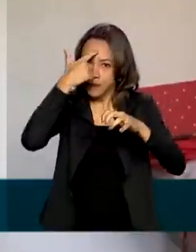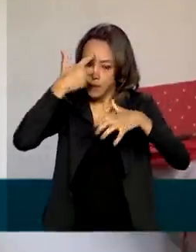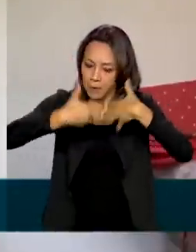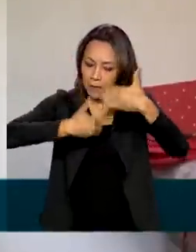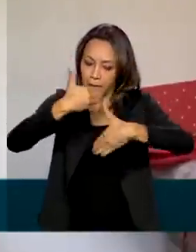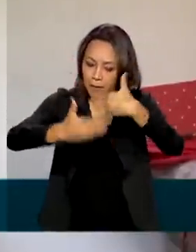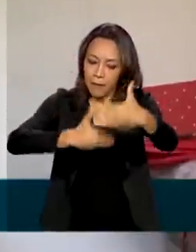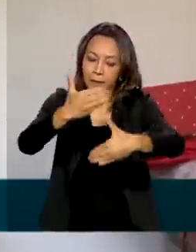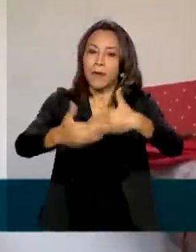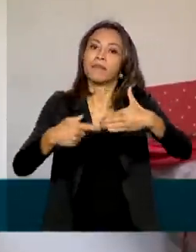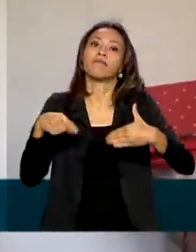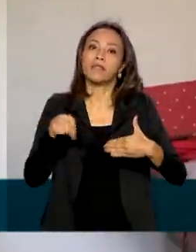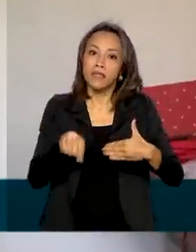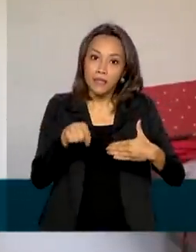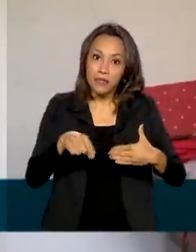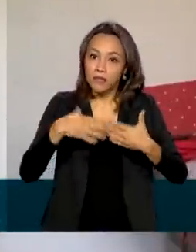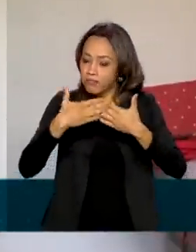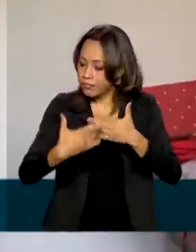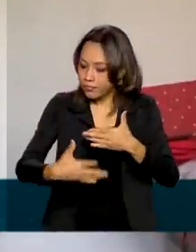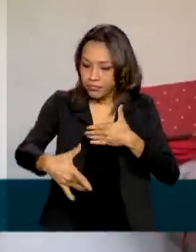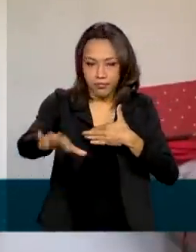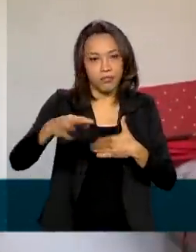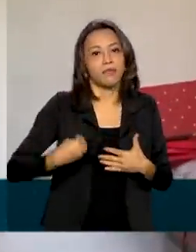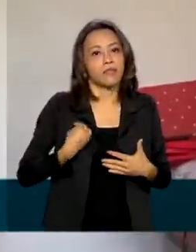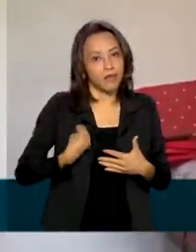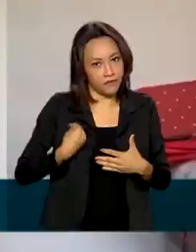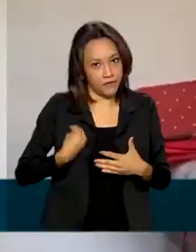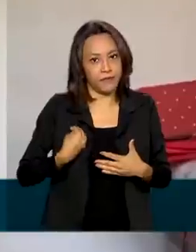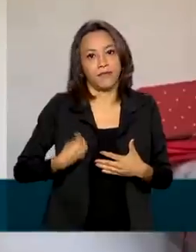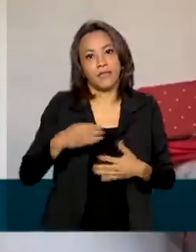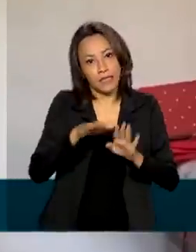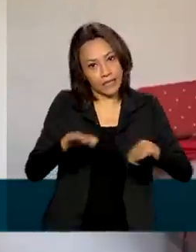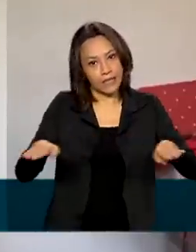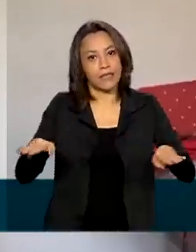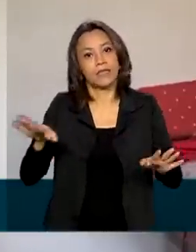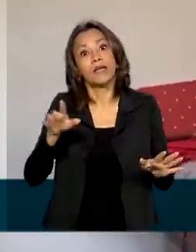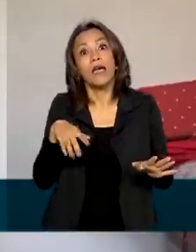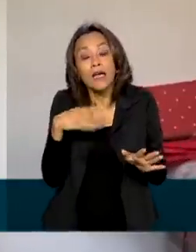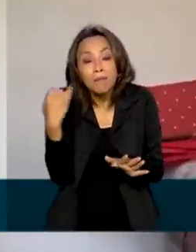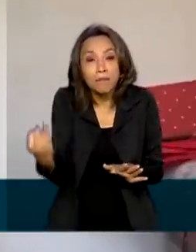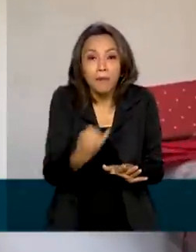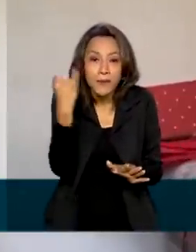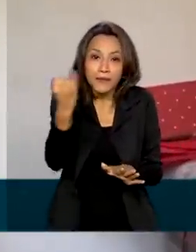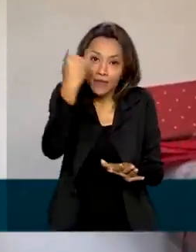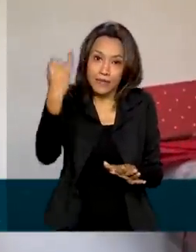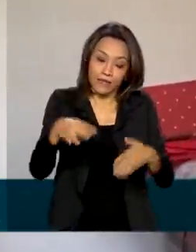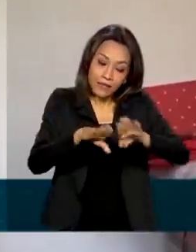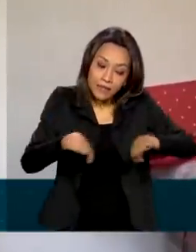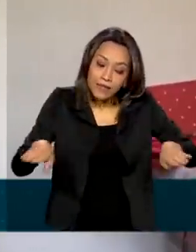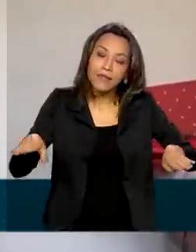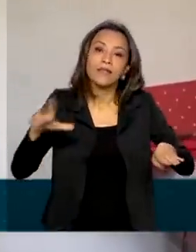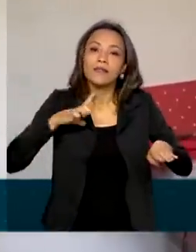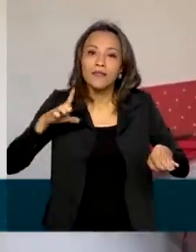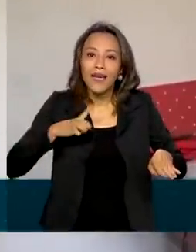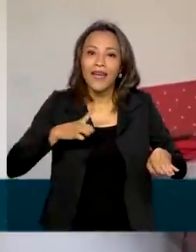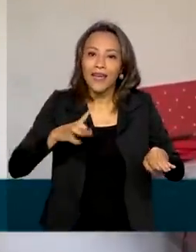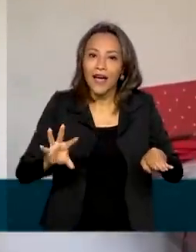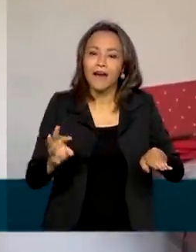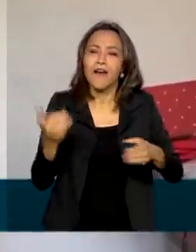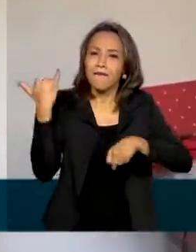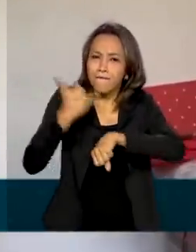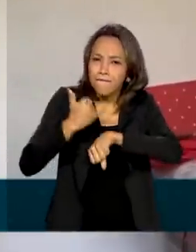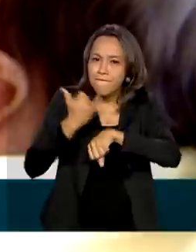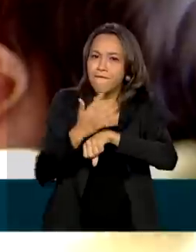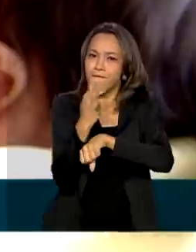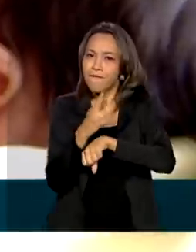infância e durante toda a vida da criança. Então é muito importante que a criança receba a suplementação de ferro